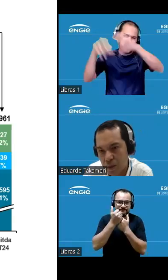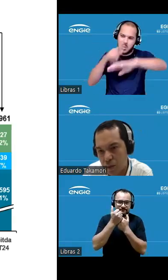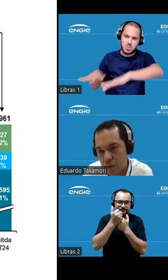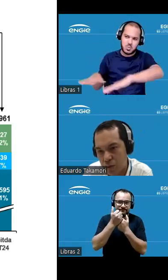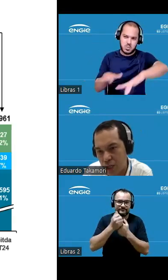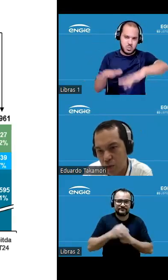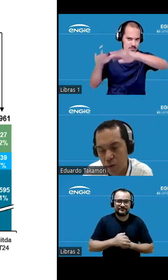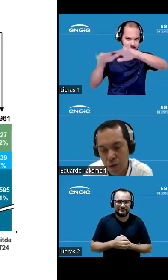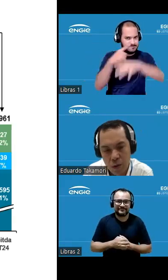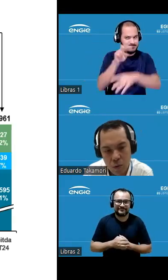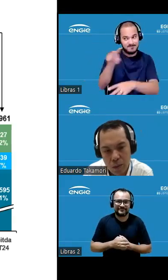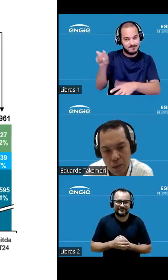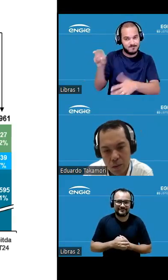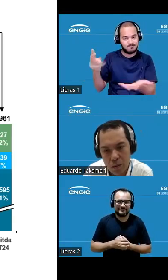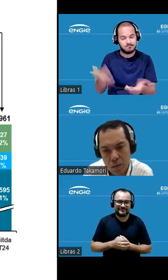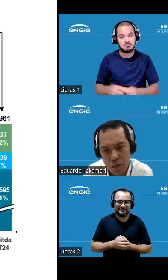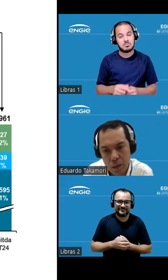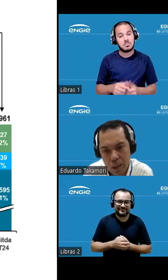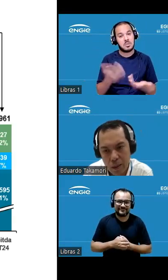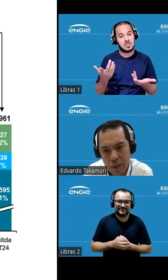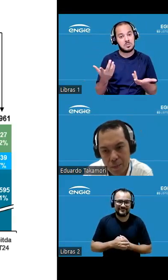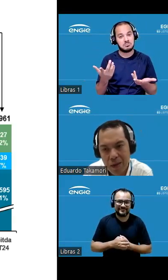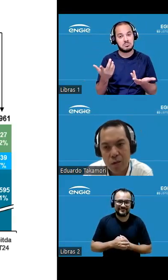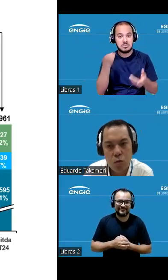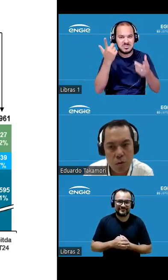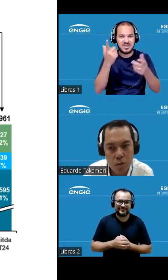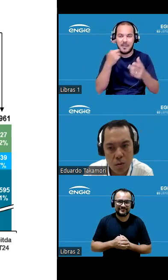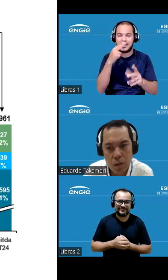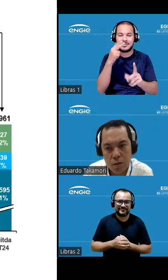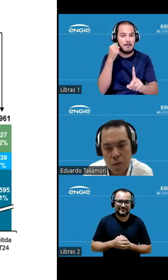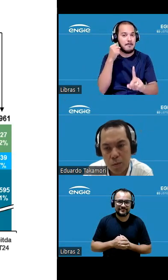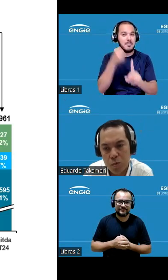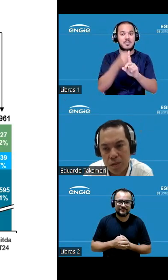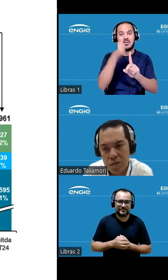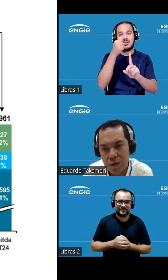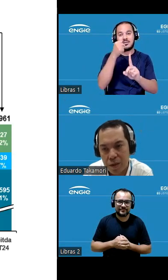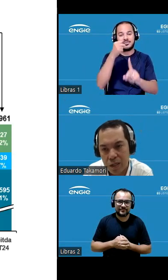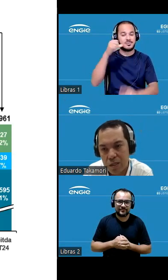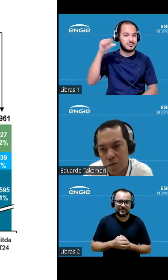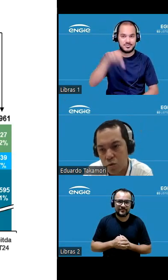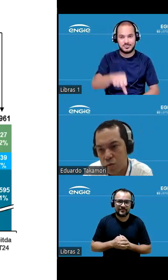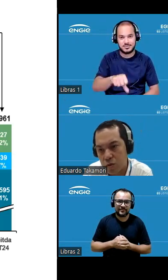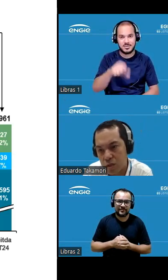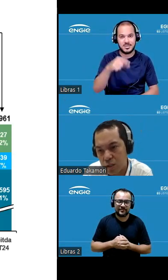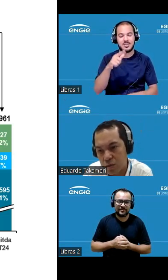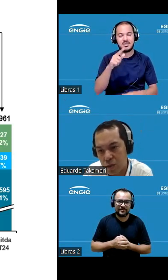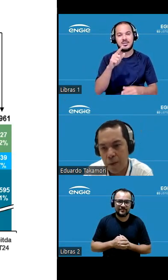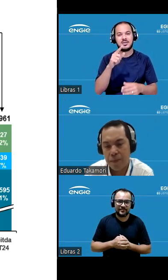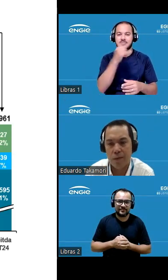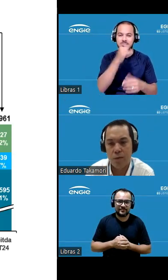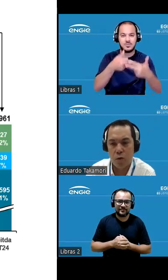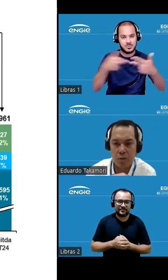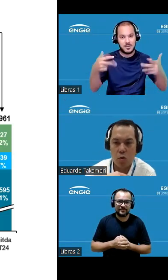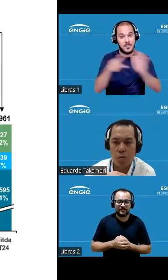então isso gerou uma impactou de forma muito expressiva a geração sobre os nossos ativos